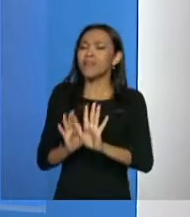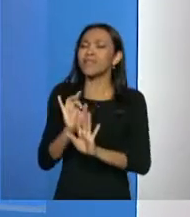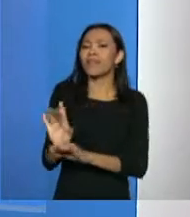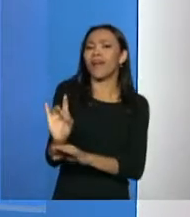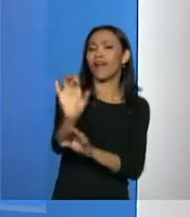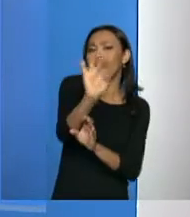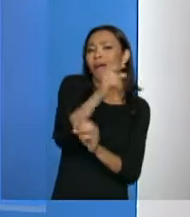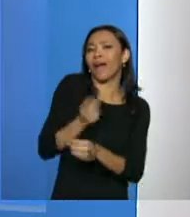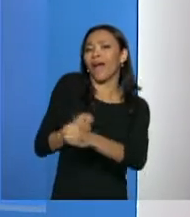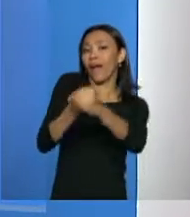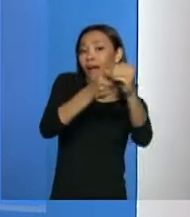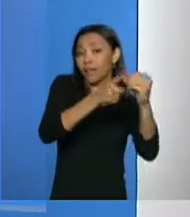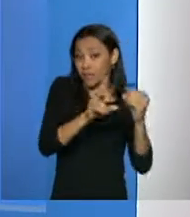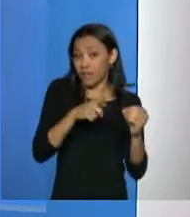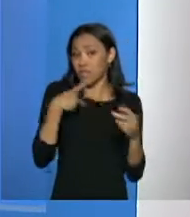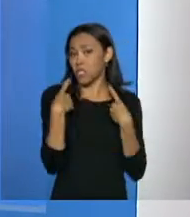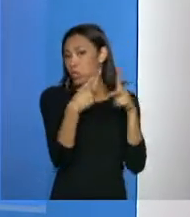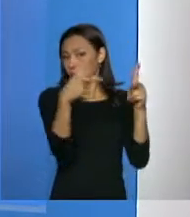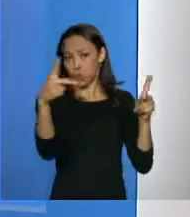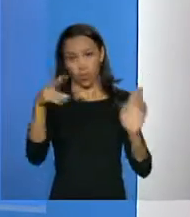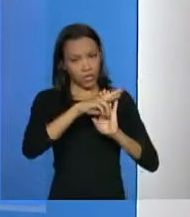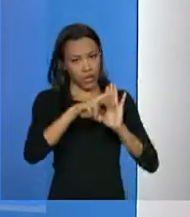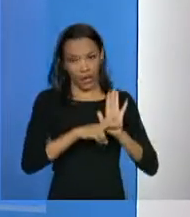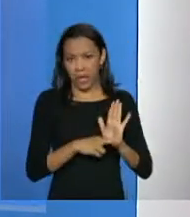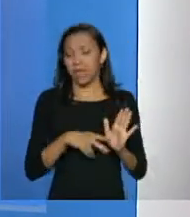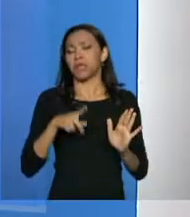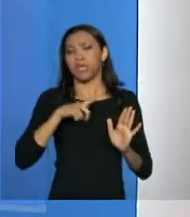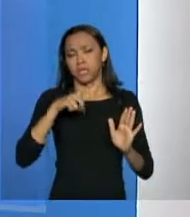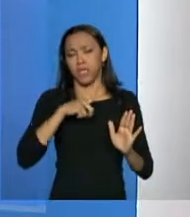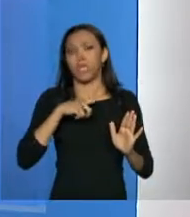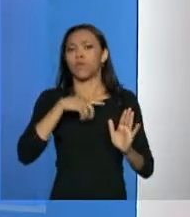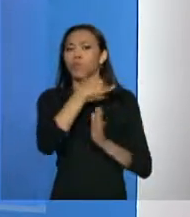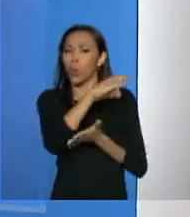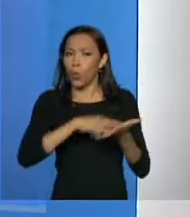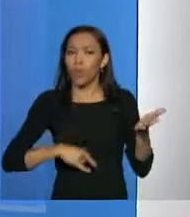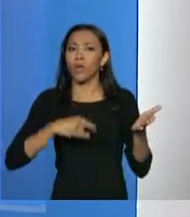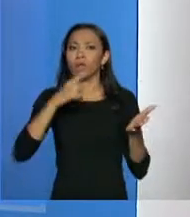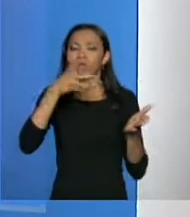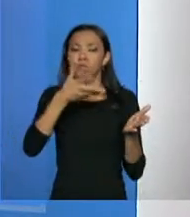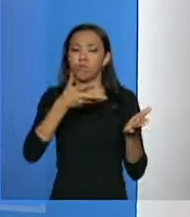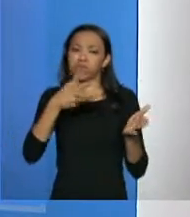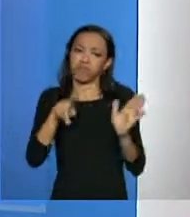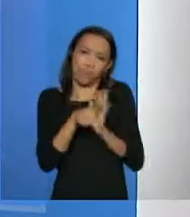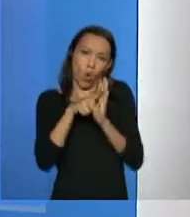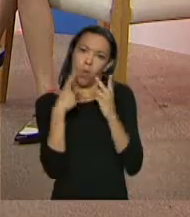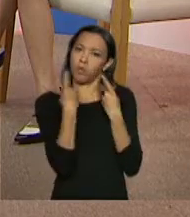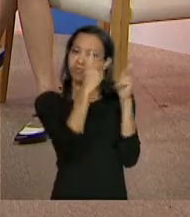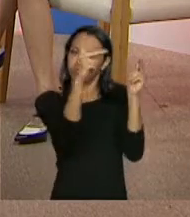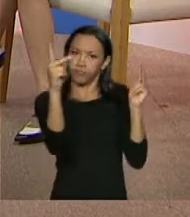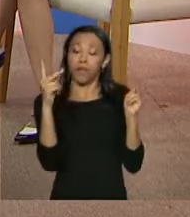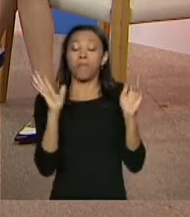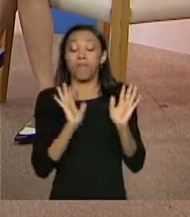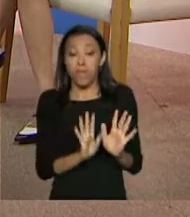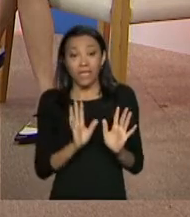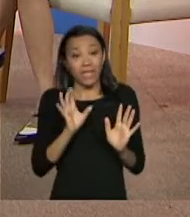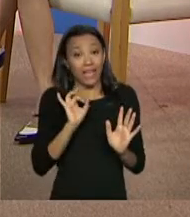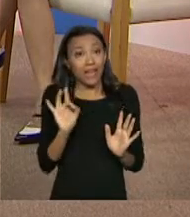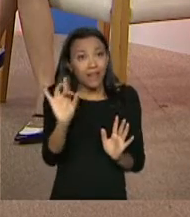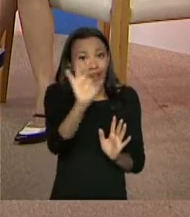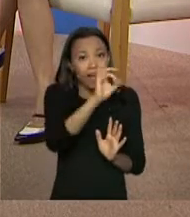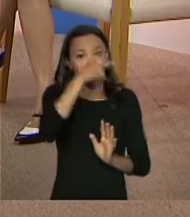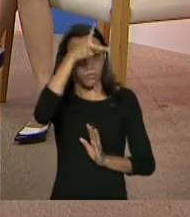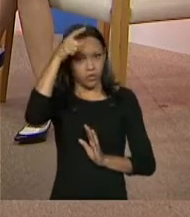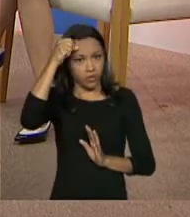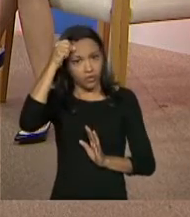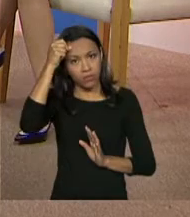Cidades, né? Tem as portarias várias lá, que eu não vou lembrar nesse momento. Mas cada município faz o sorteio do jeito que tem um